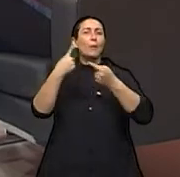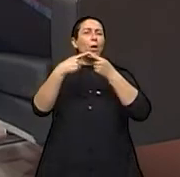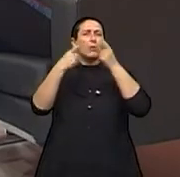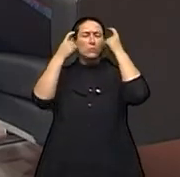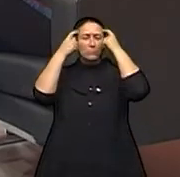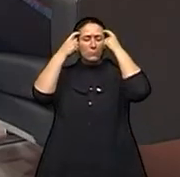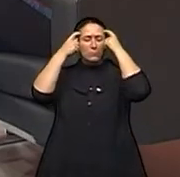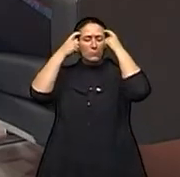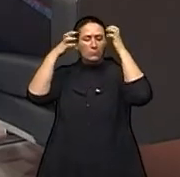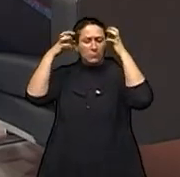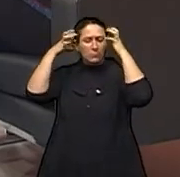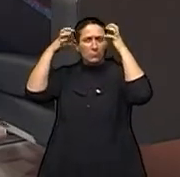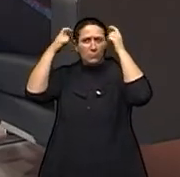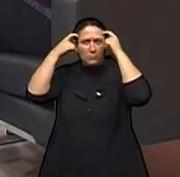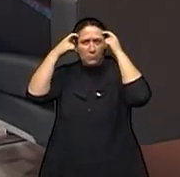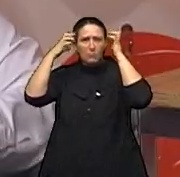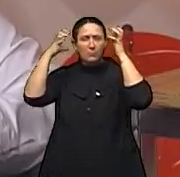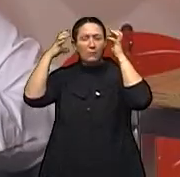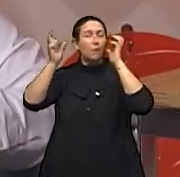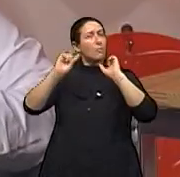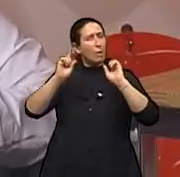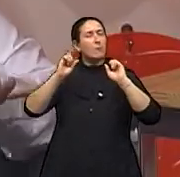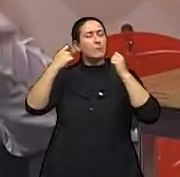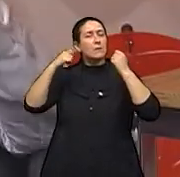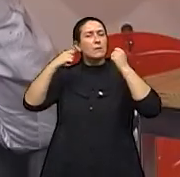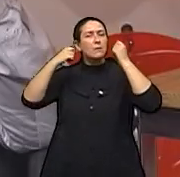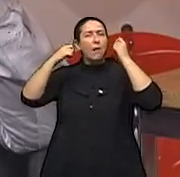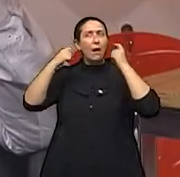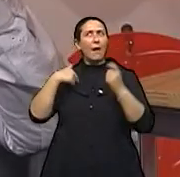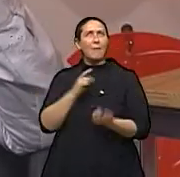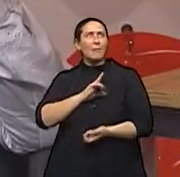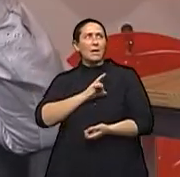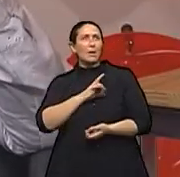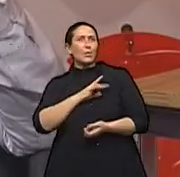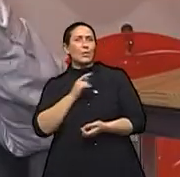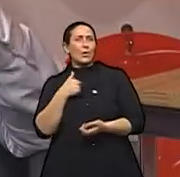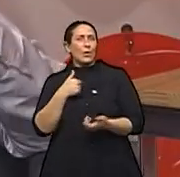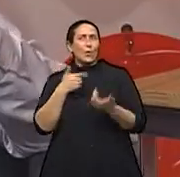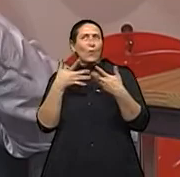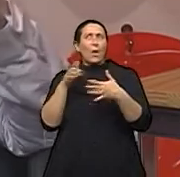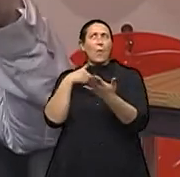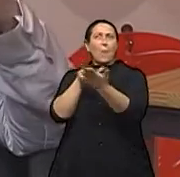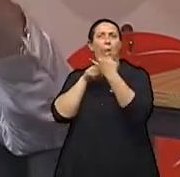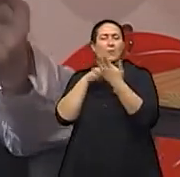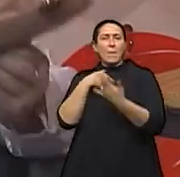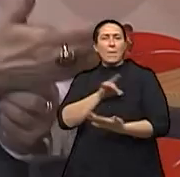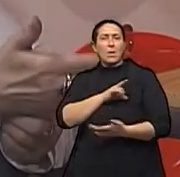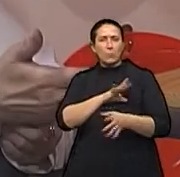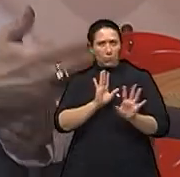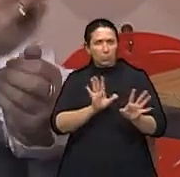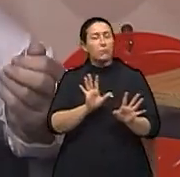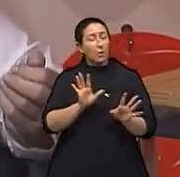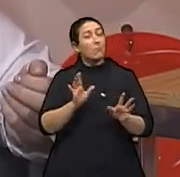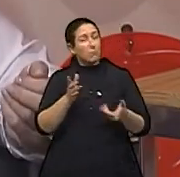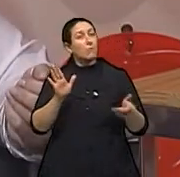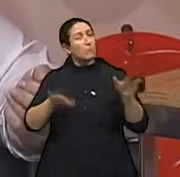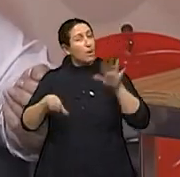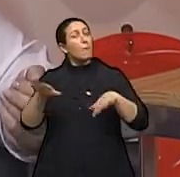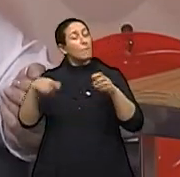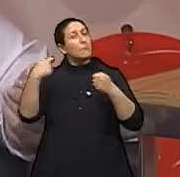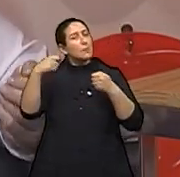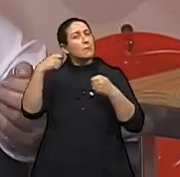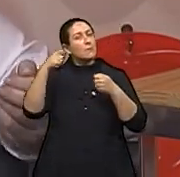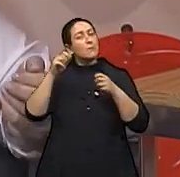né? Ou eu posso inconscientemente ou inconscientemente ter medo do que, sei lá, o que vão me mostrar. Então, às vezes, também é um caso de fazer uma